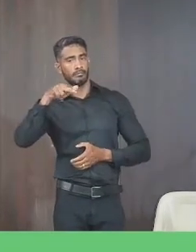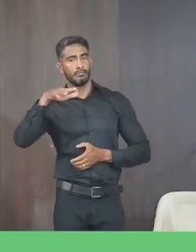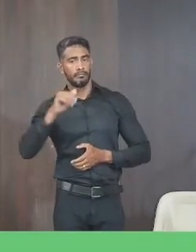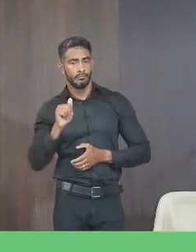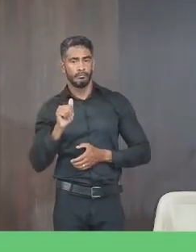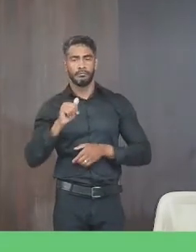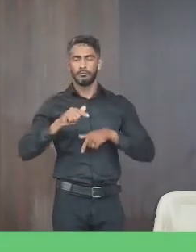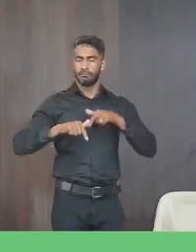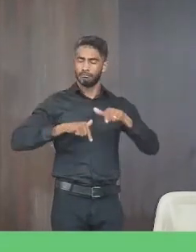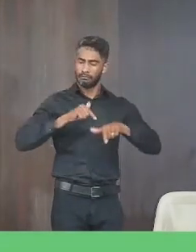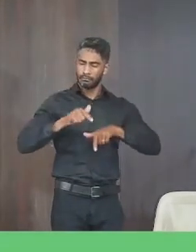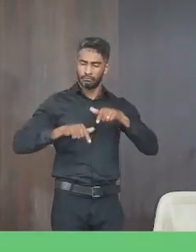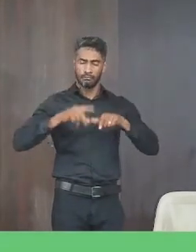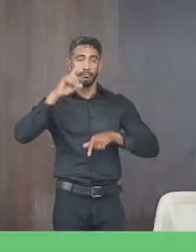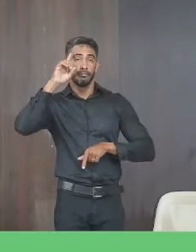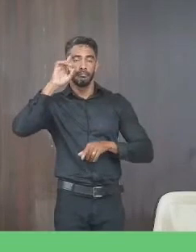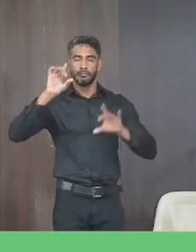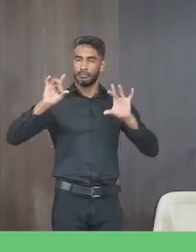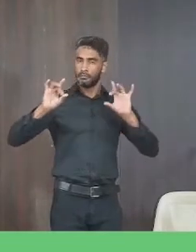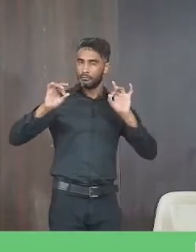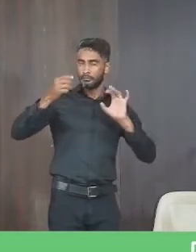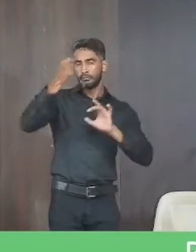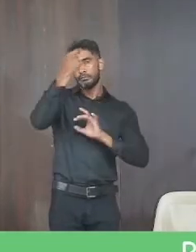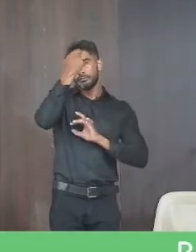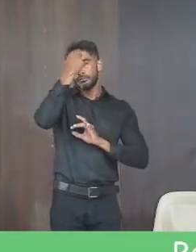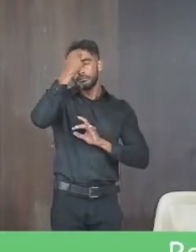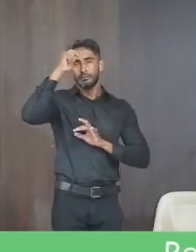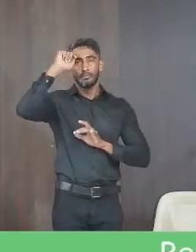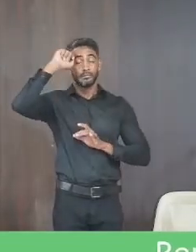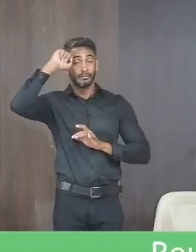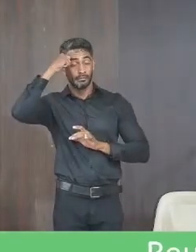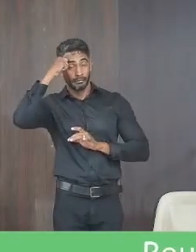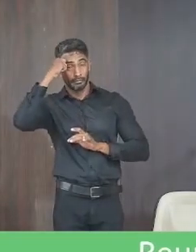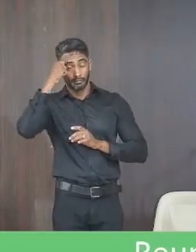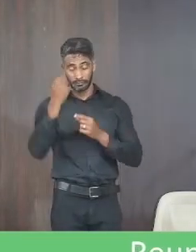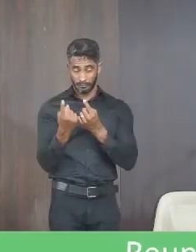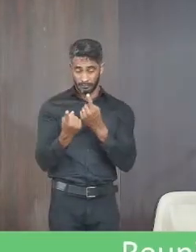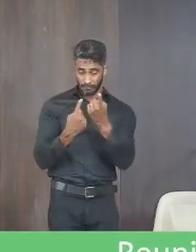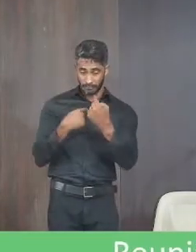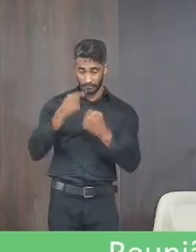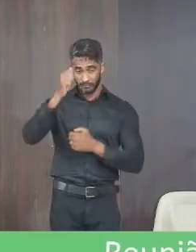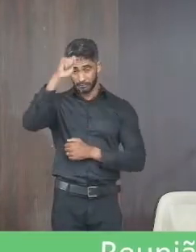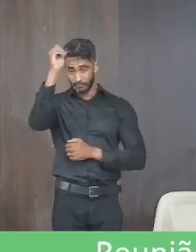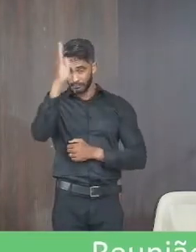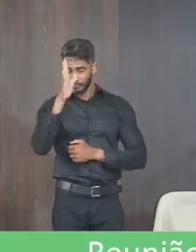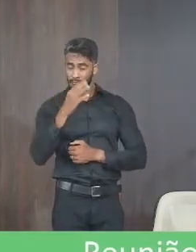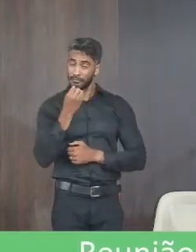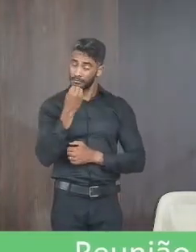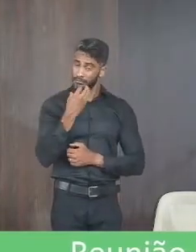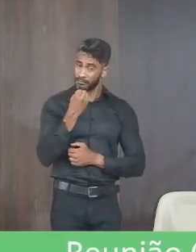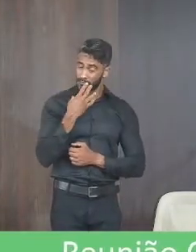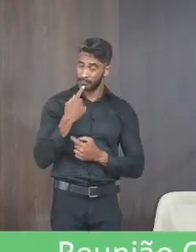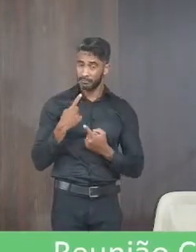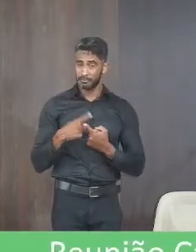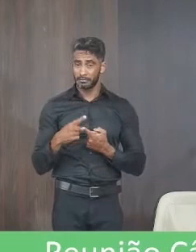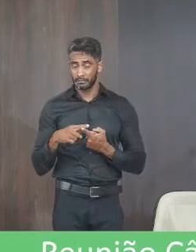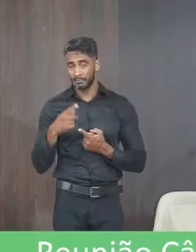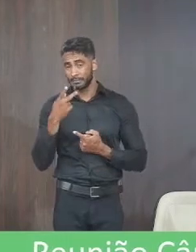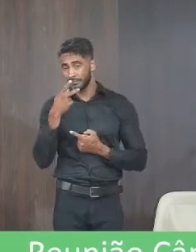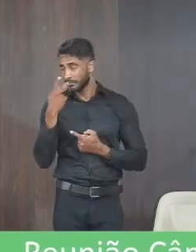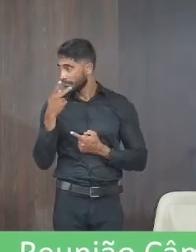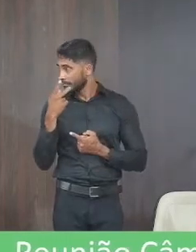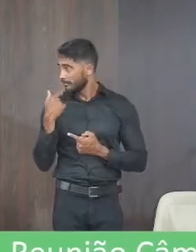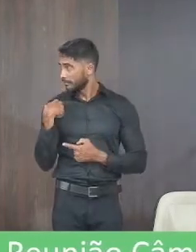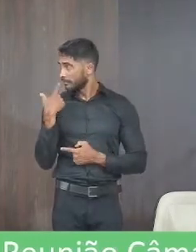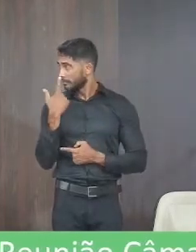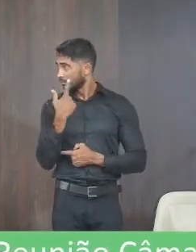consciência negra aqui na avenida Brasil eu achei tão bacana porque eu falava lá ontem que